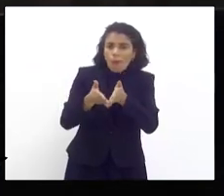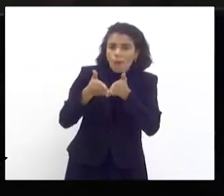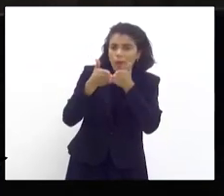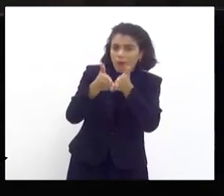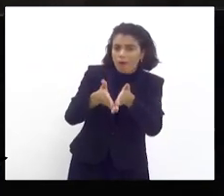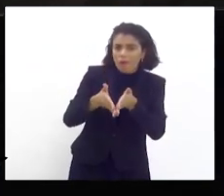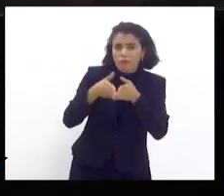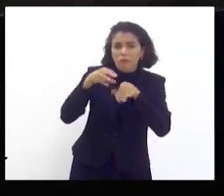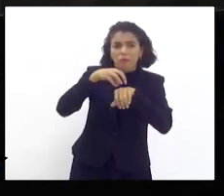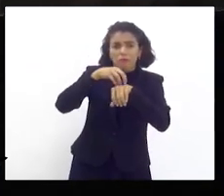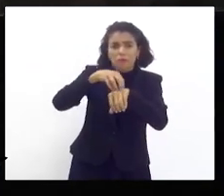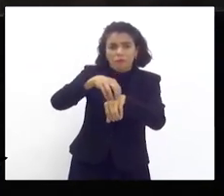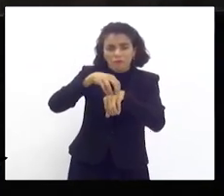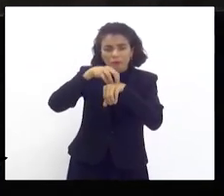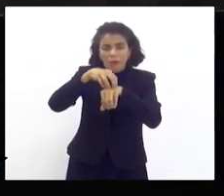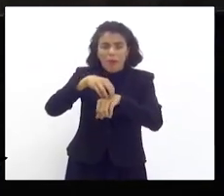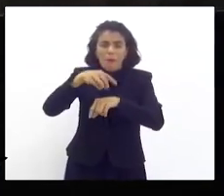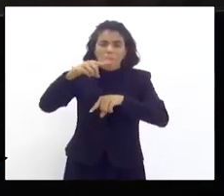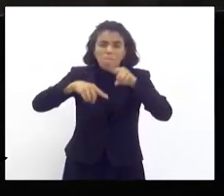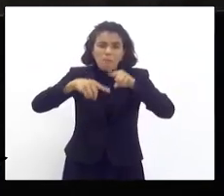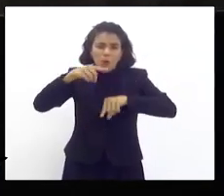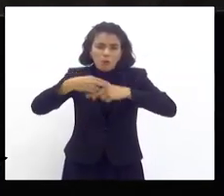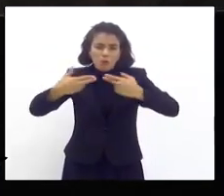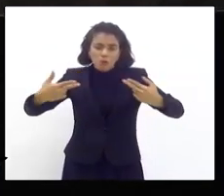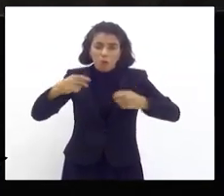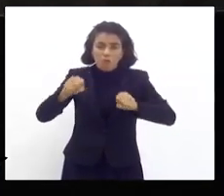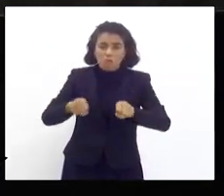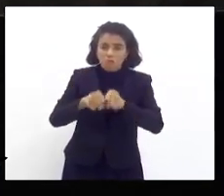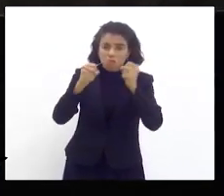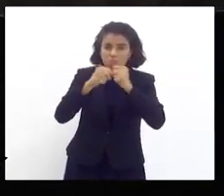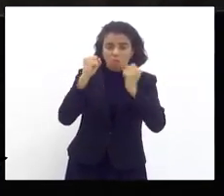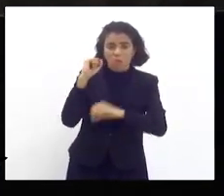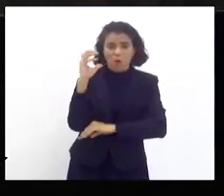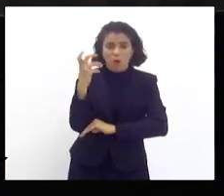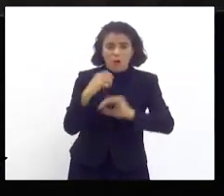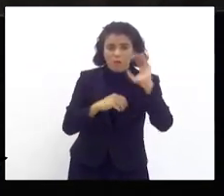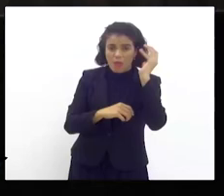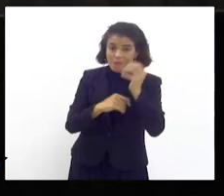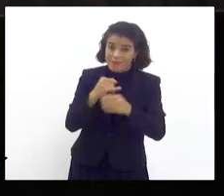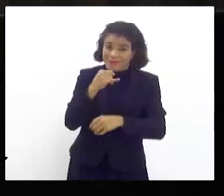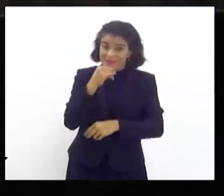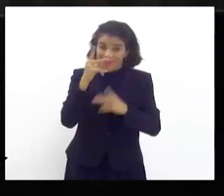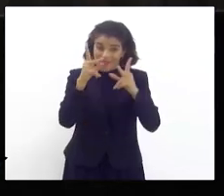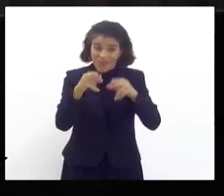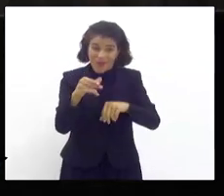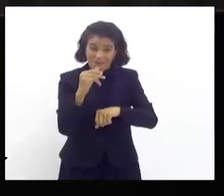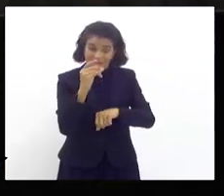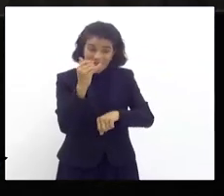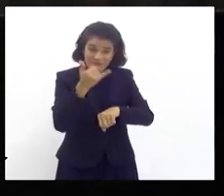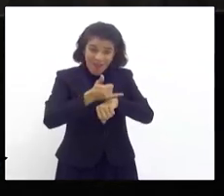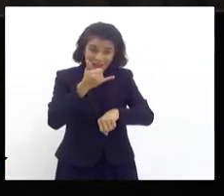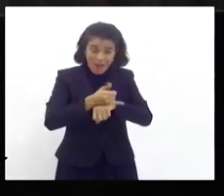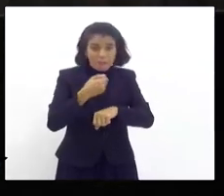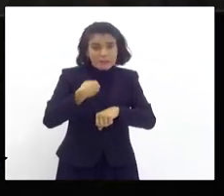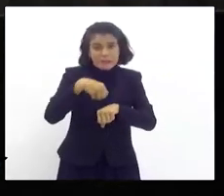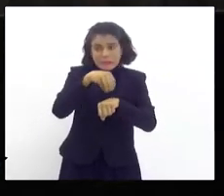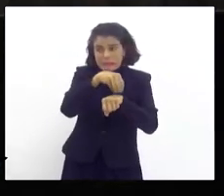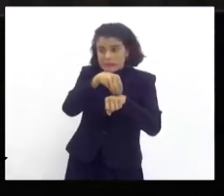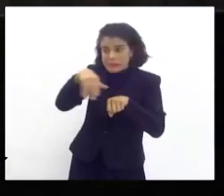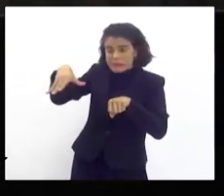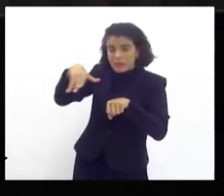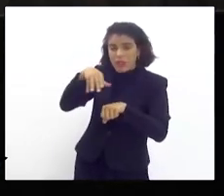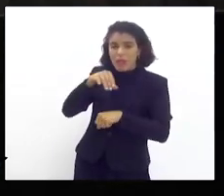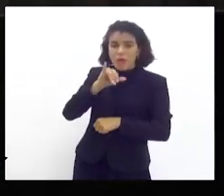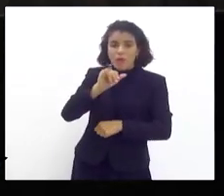tipo de produto que pode causar impacto ambiental, como no caso do INEA de ferro, teria que ser comunicado ao INEA. como o